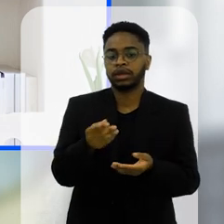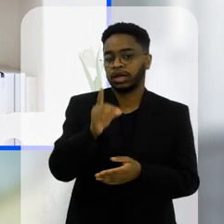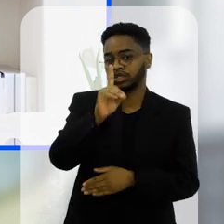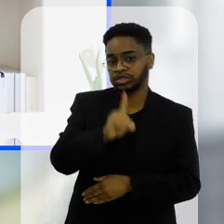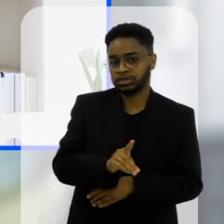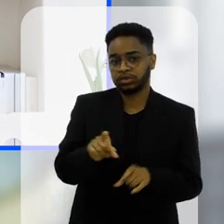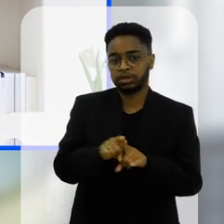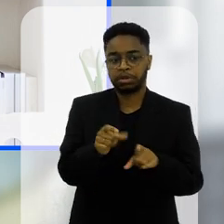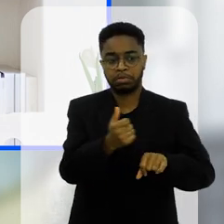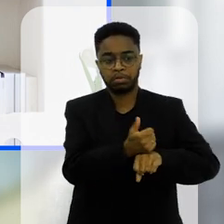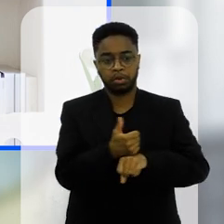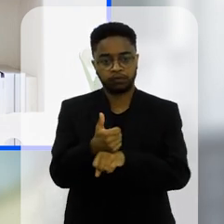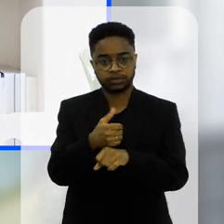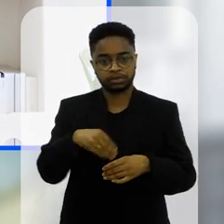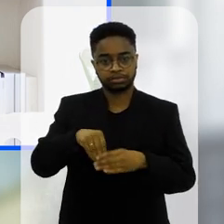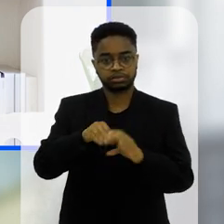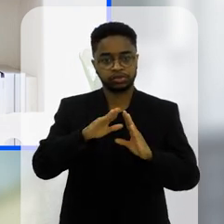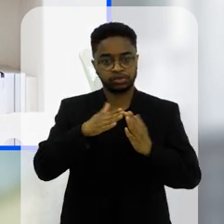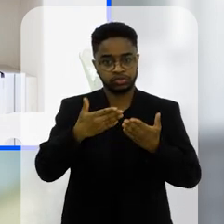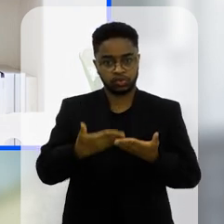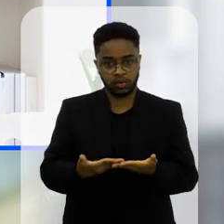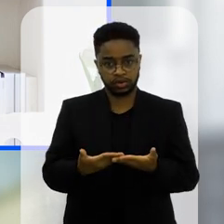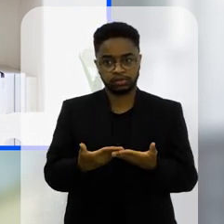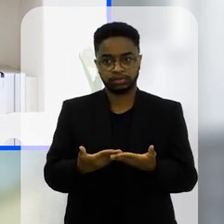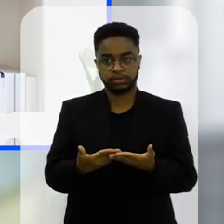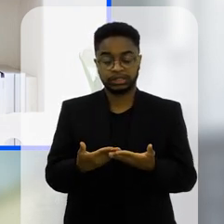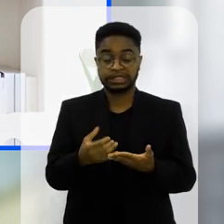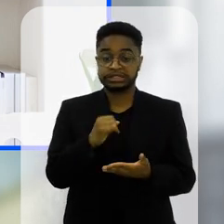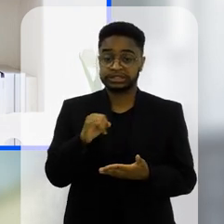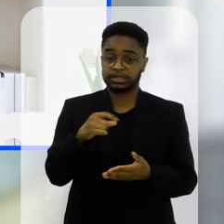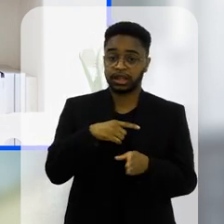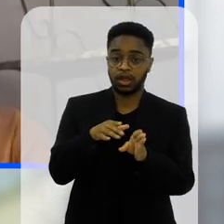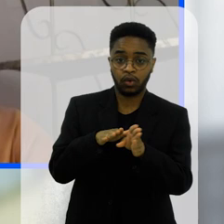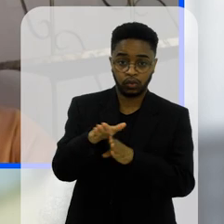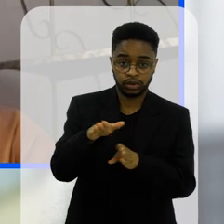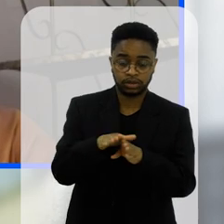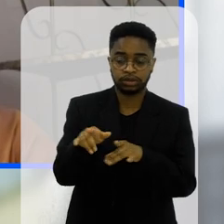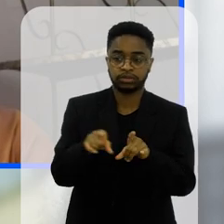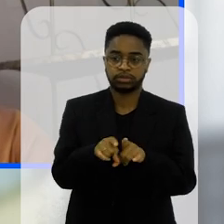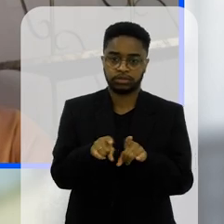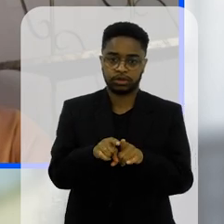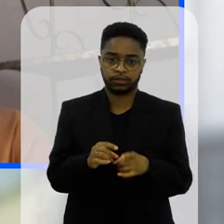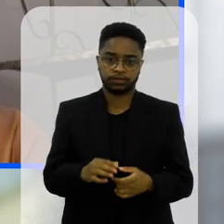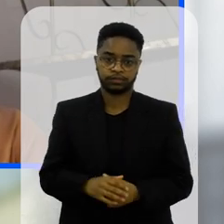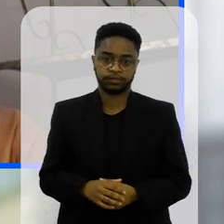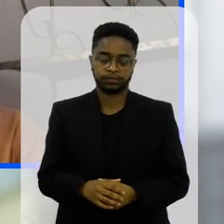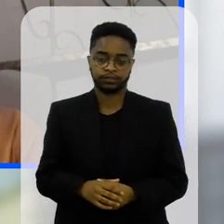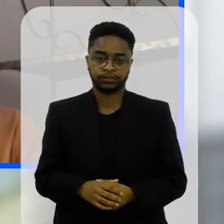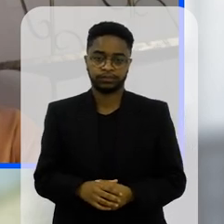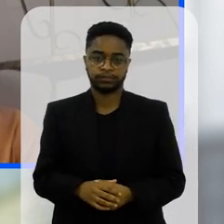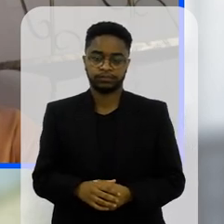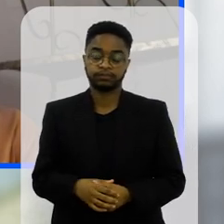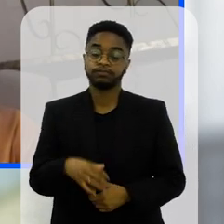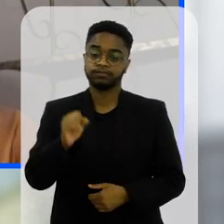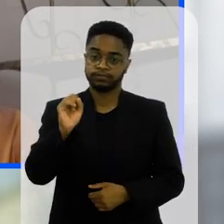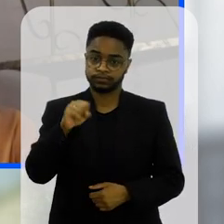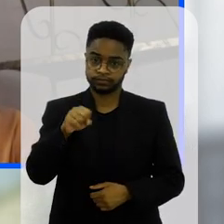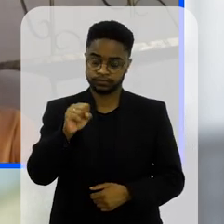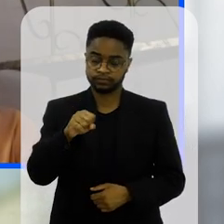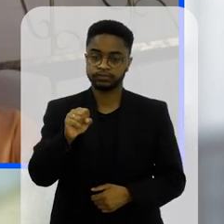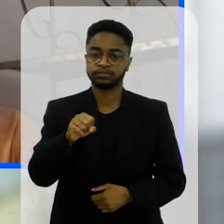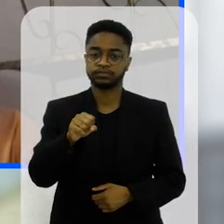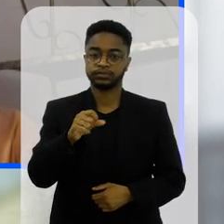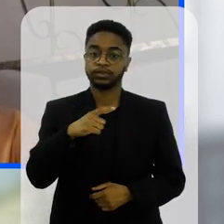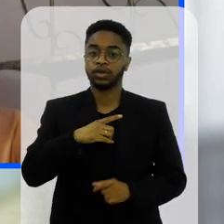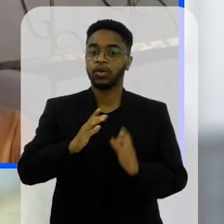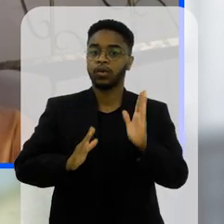enfim todos os profissionais aí da educação se houve também alguma orientação a eles nesse sentido sim a gente